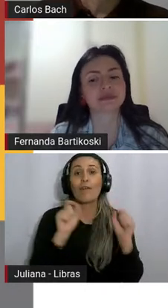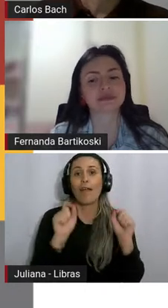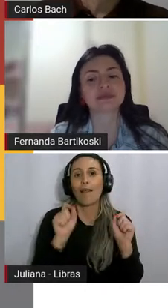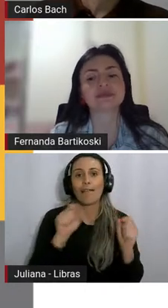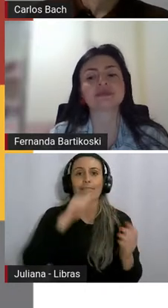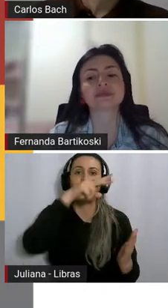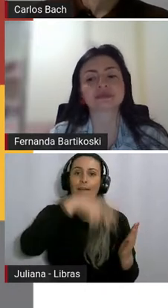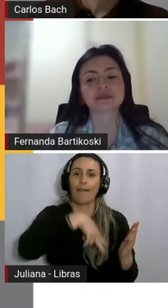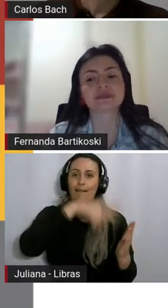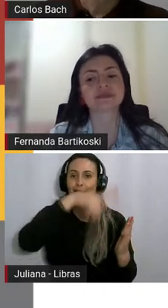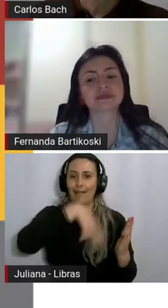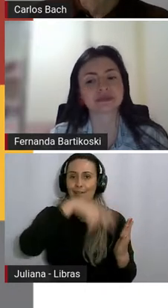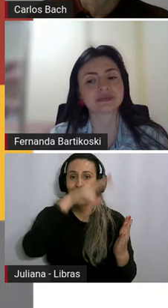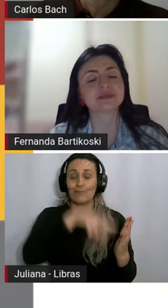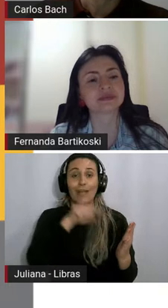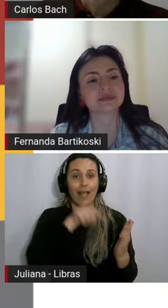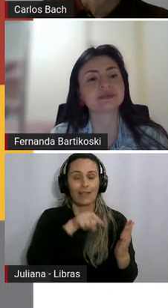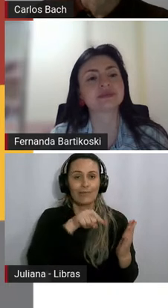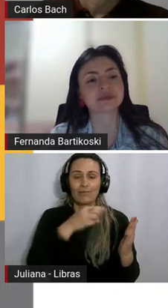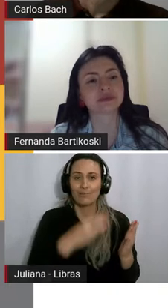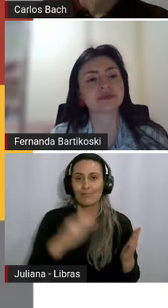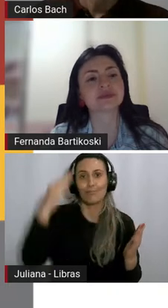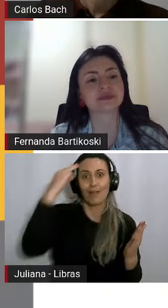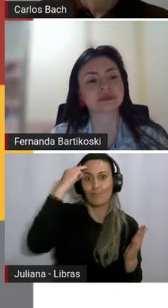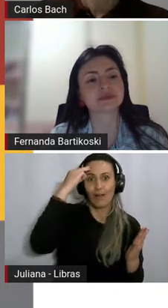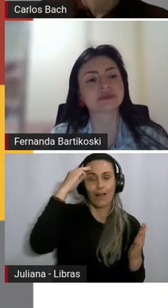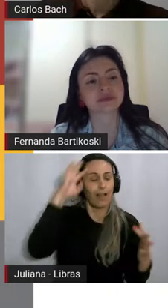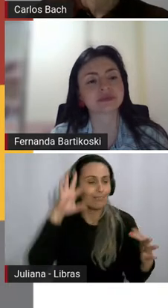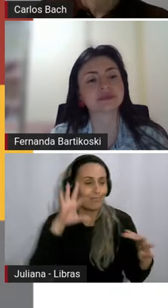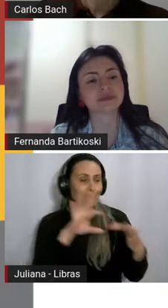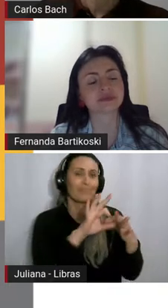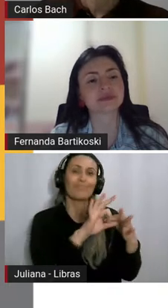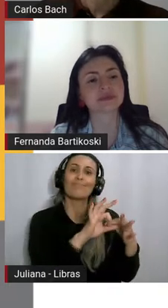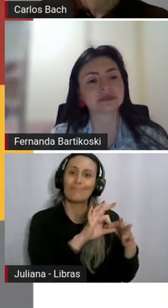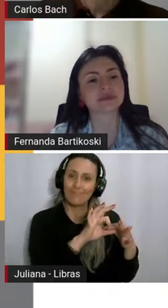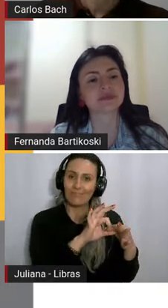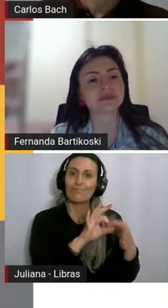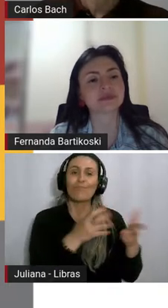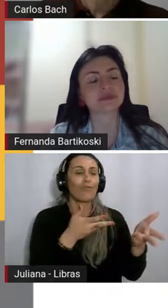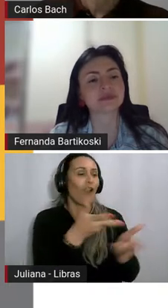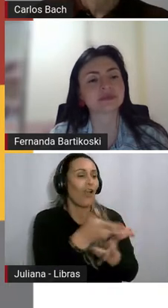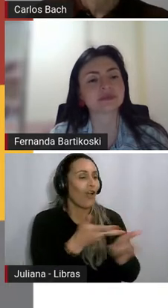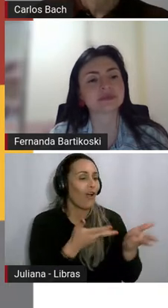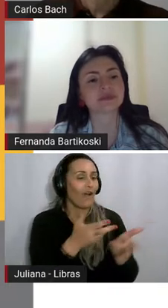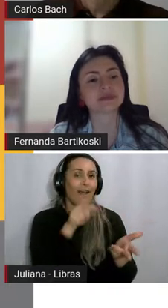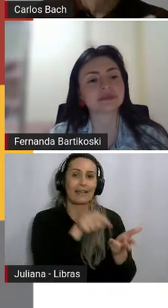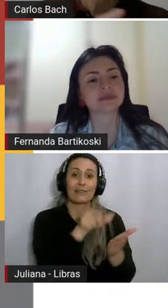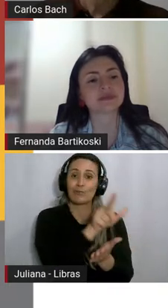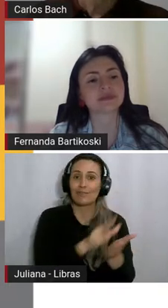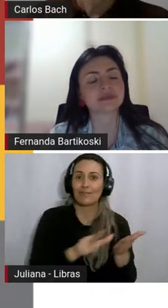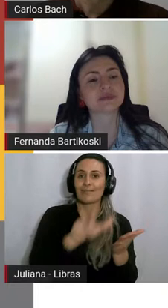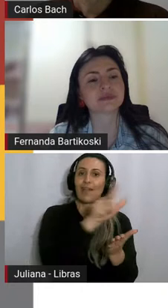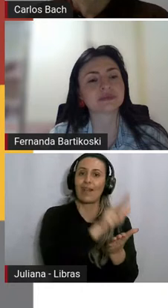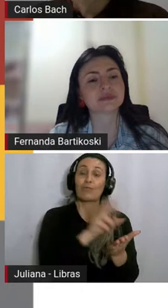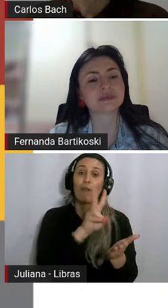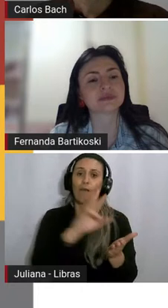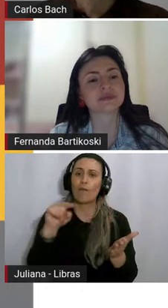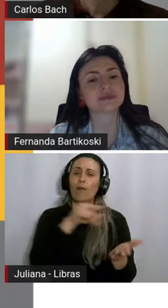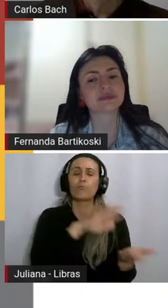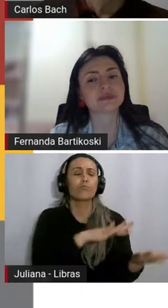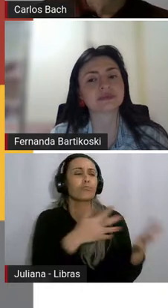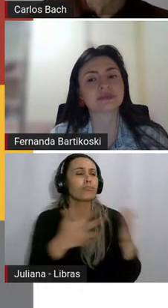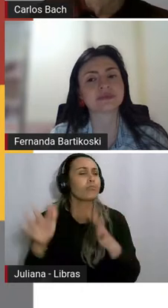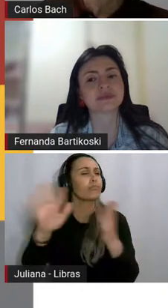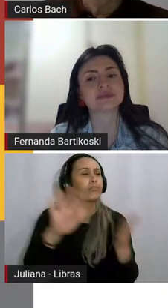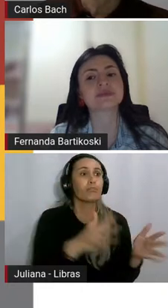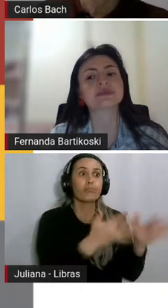memórias, elas se conectam. E a literatura, ela vai se tornar temporal, porque ela consegue